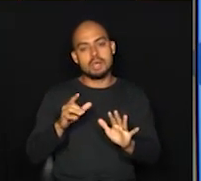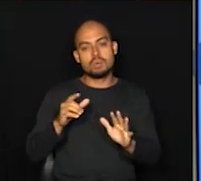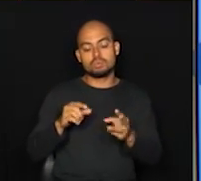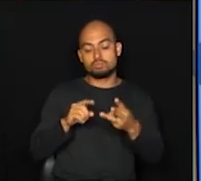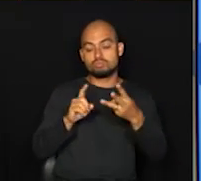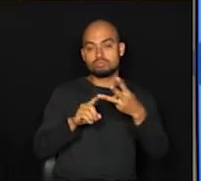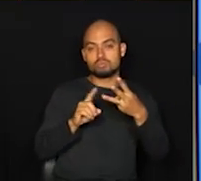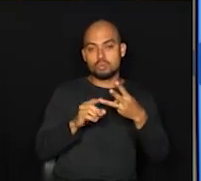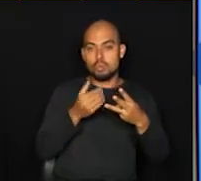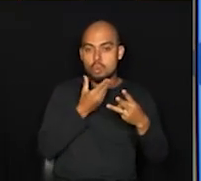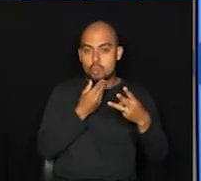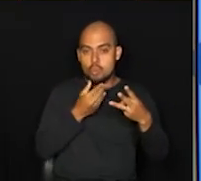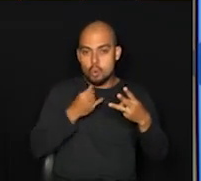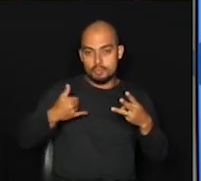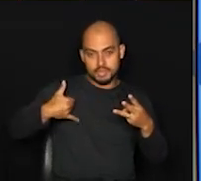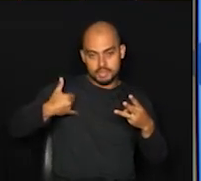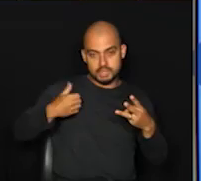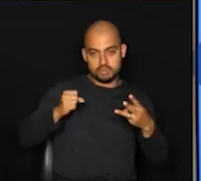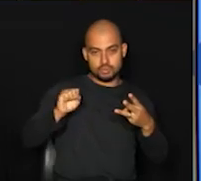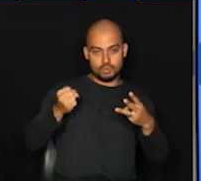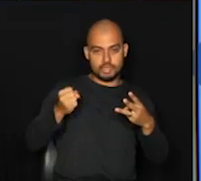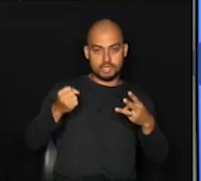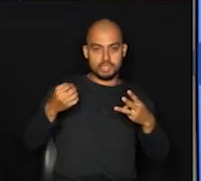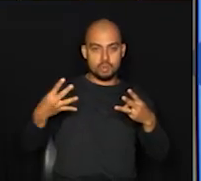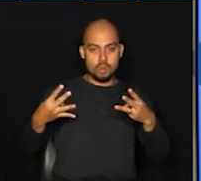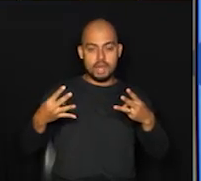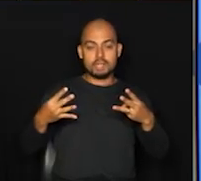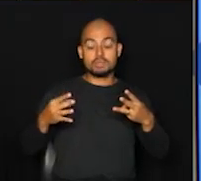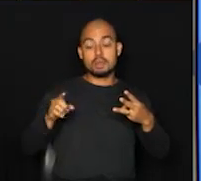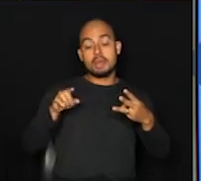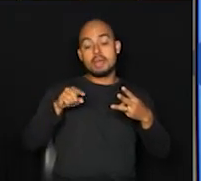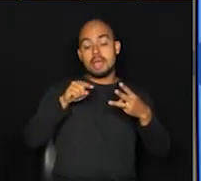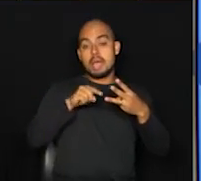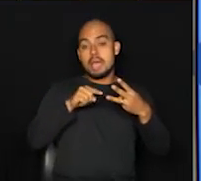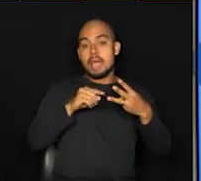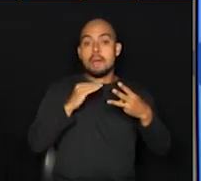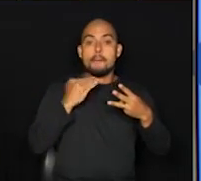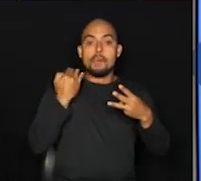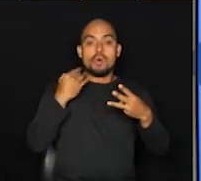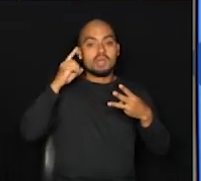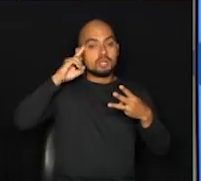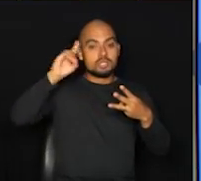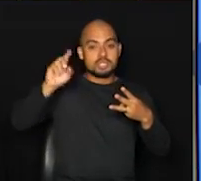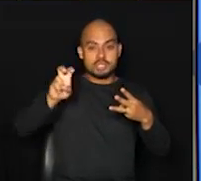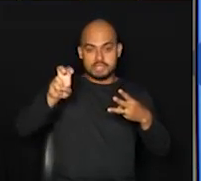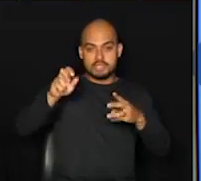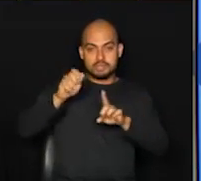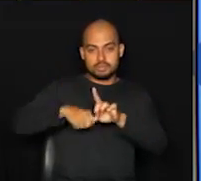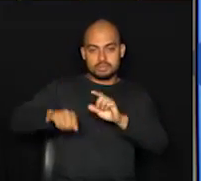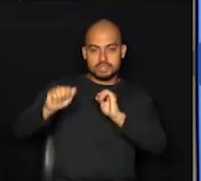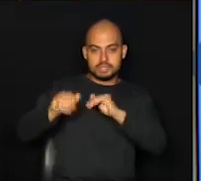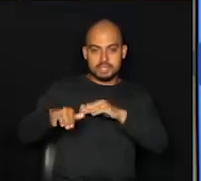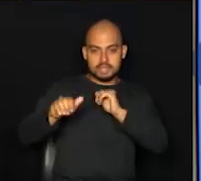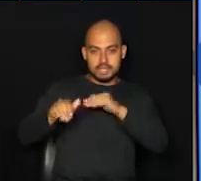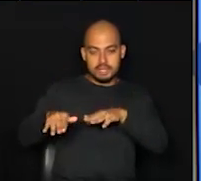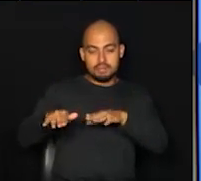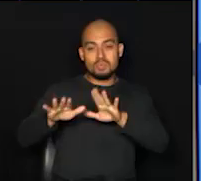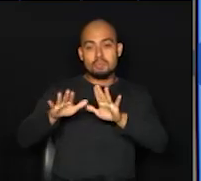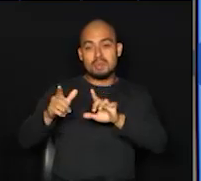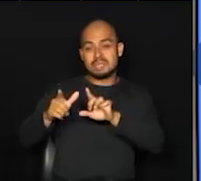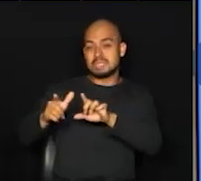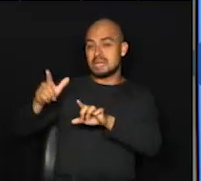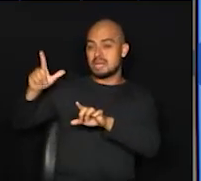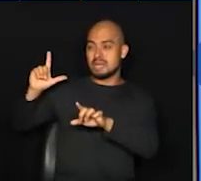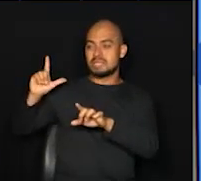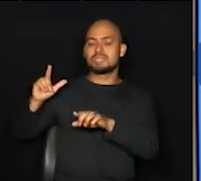84 anos que faleceu no dia 5 de setembro em hospital privado e, na ocasião, o exame foi